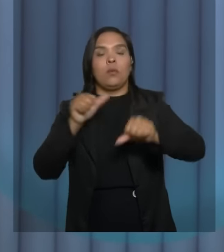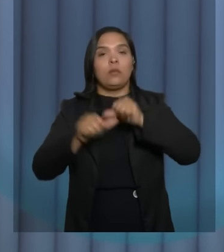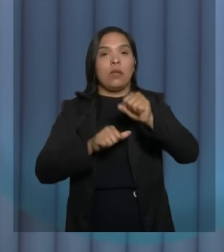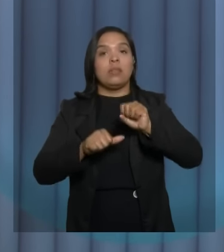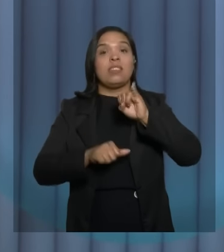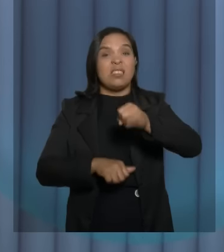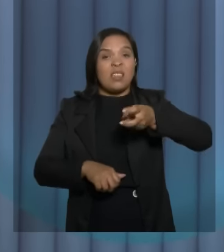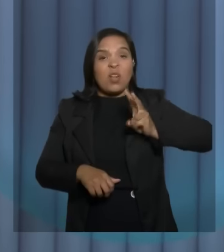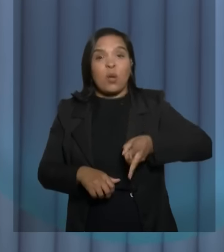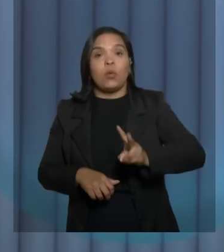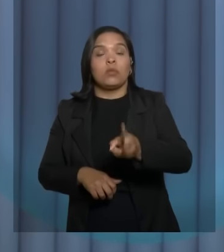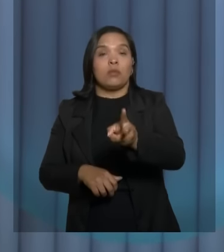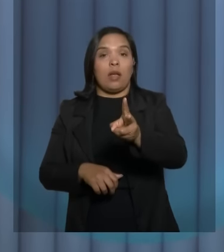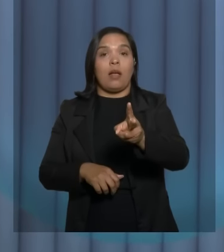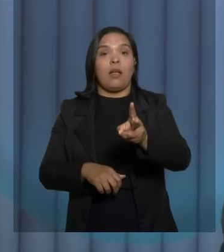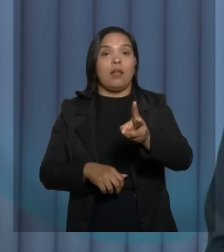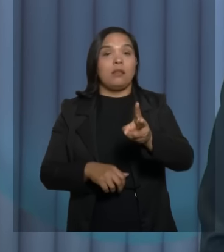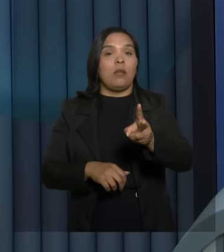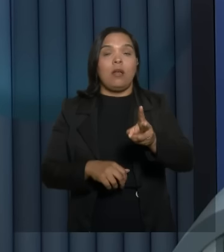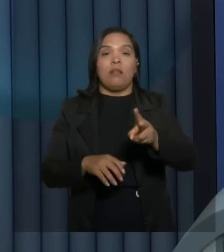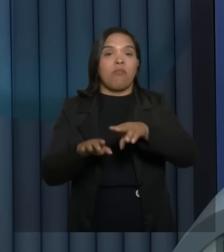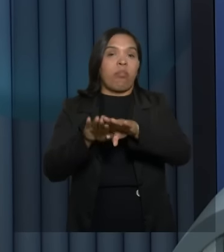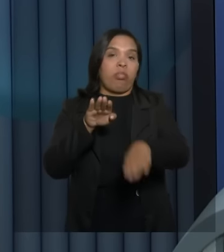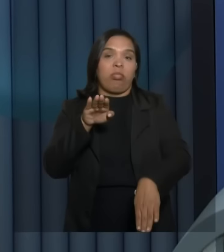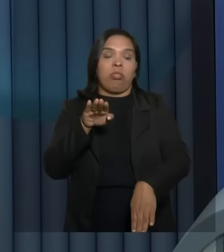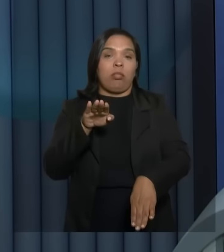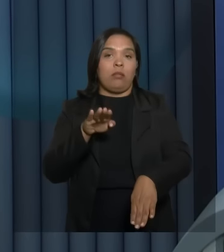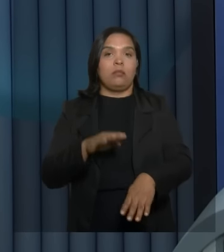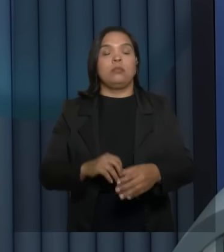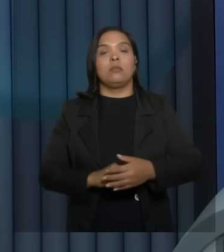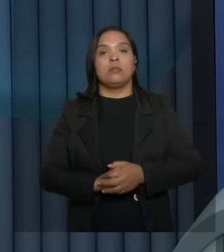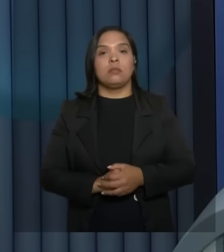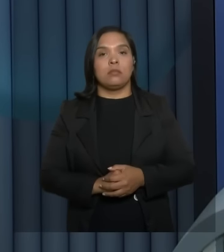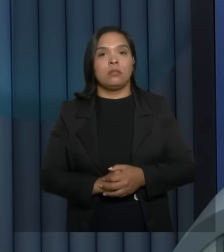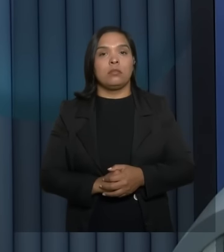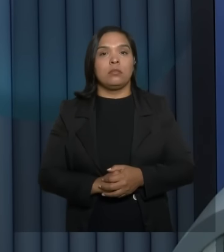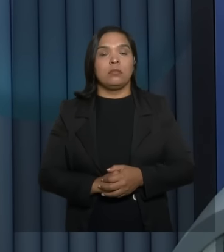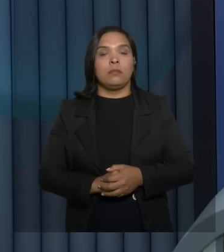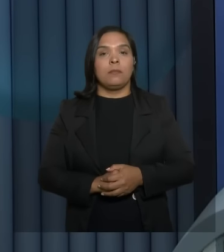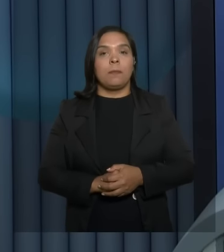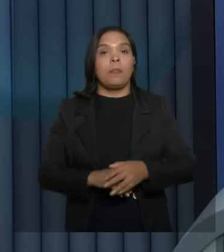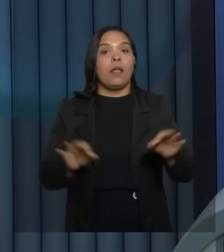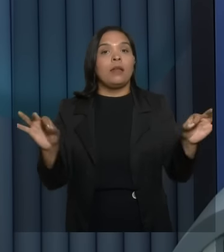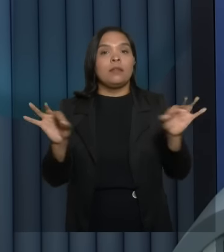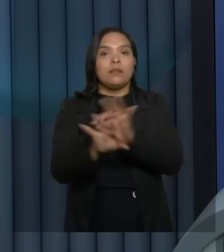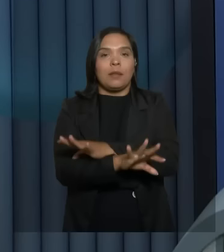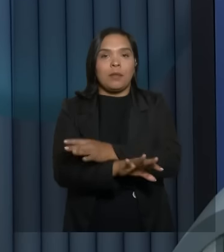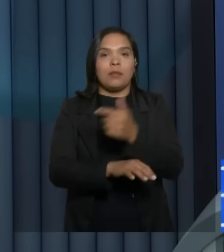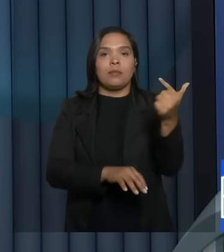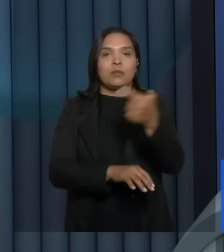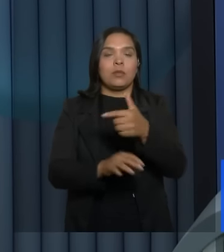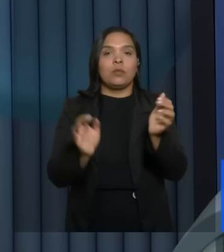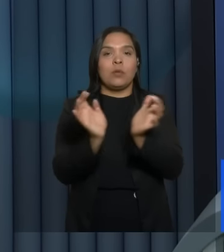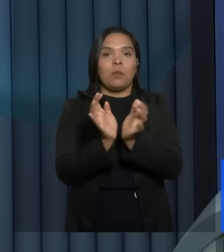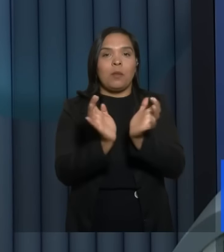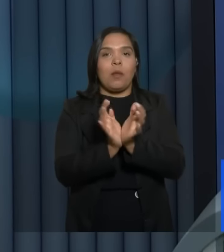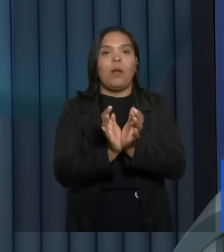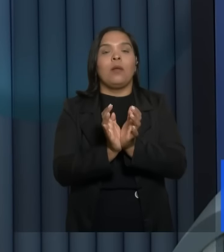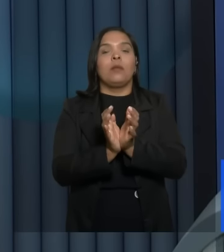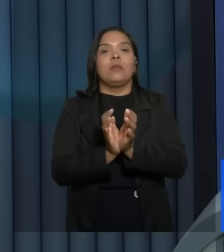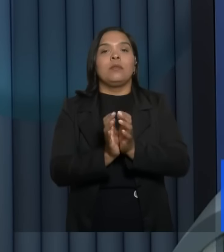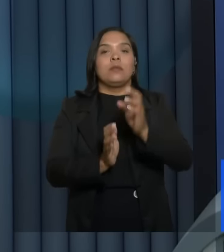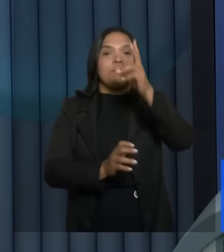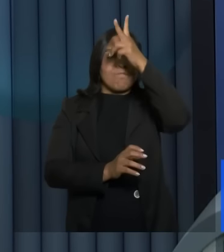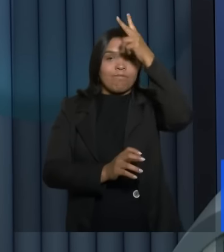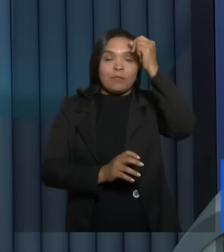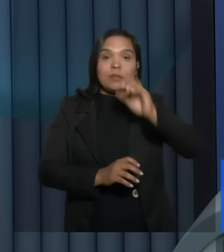forma, só tende a ir ladeira abaixo. Terminamos aqui o 2º bloco do debate com os candidatos à Prefeitura de Vitória da